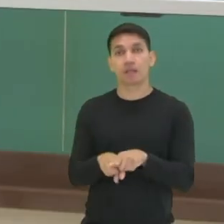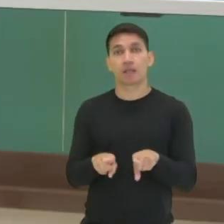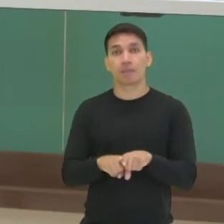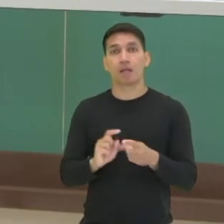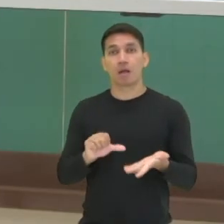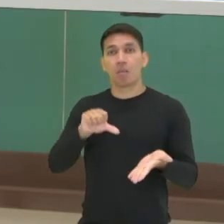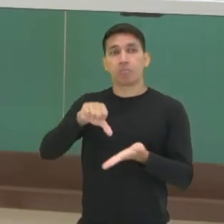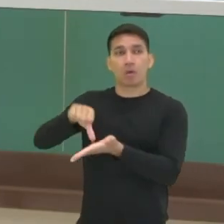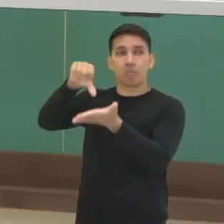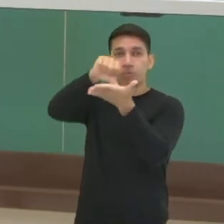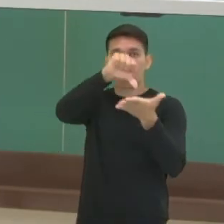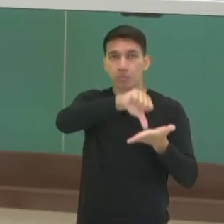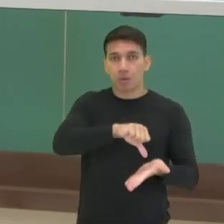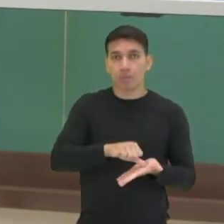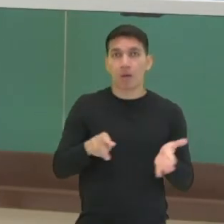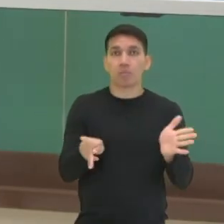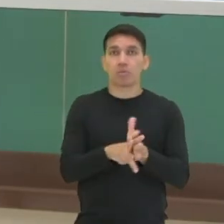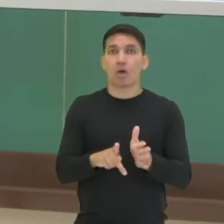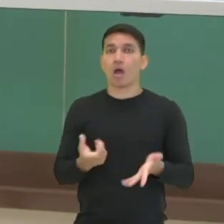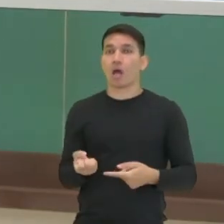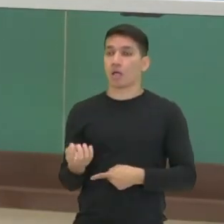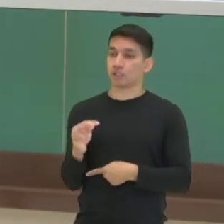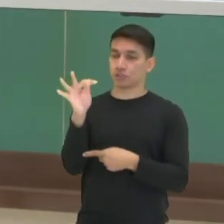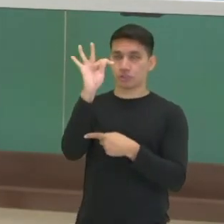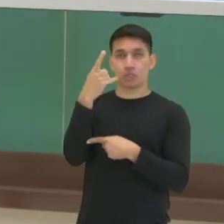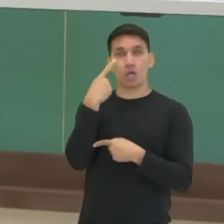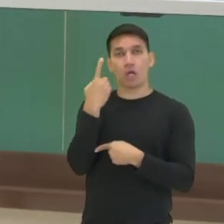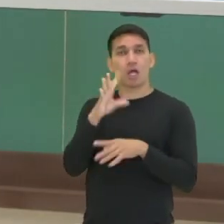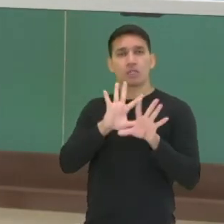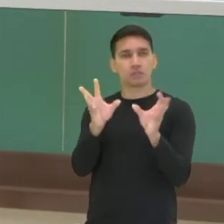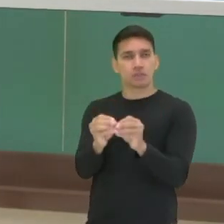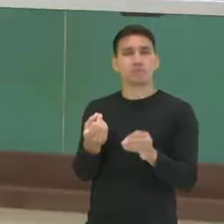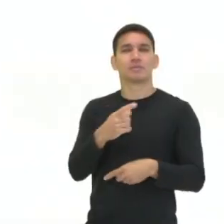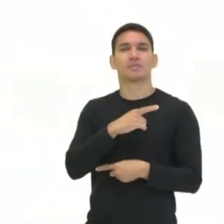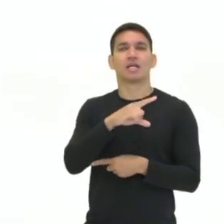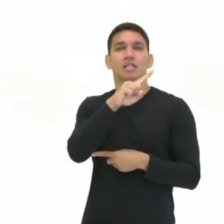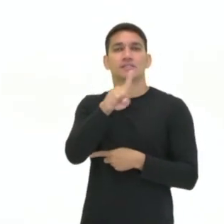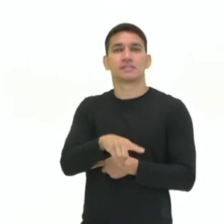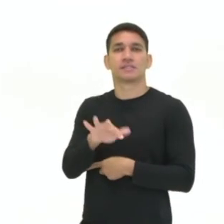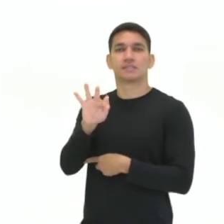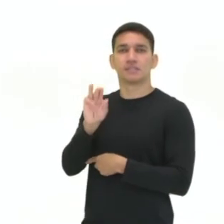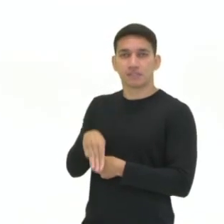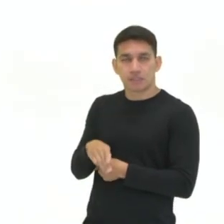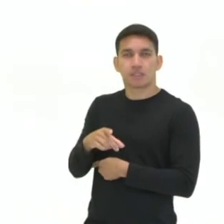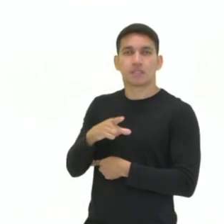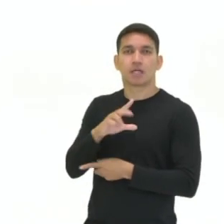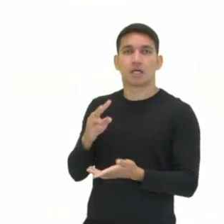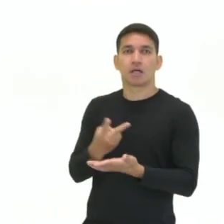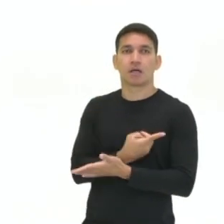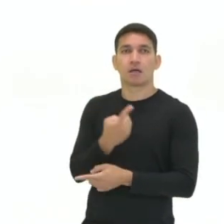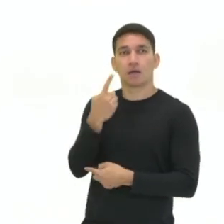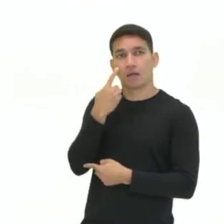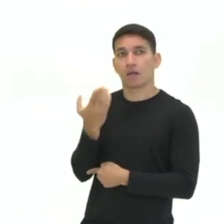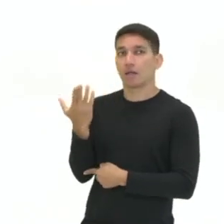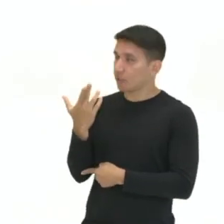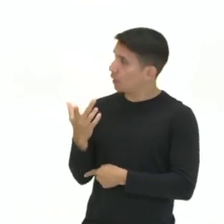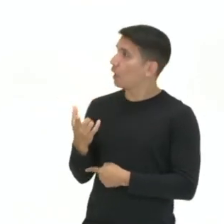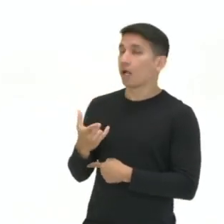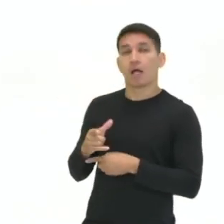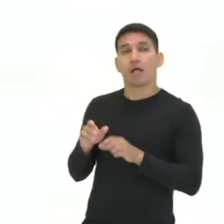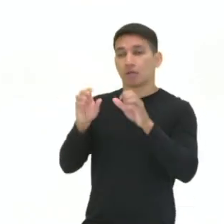algumas regiões de tecnopolos, tá bom? E aqui só para encerrar então, a Zona Franca de Manaus foi um programa do governo, né? Para